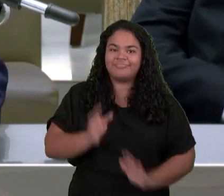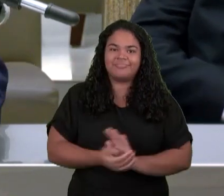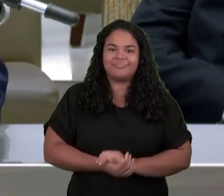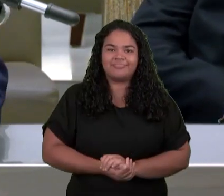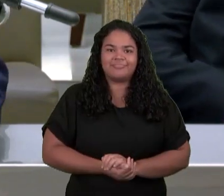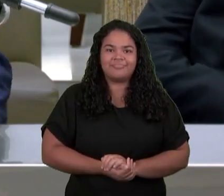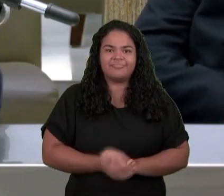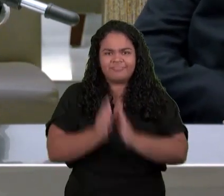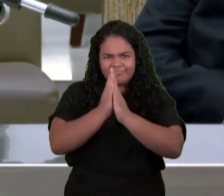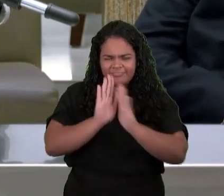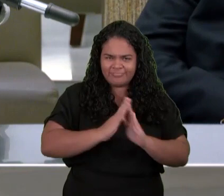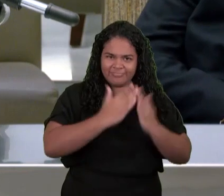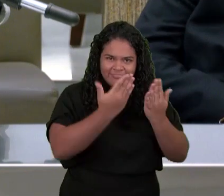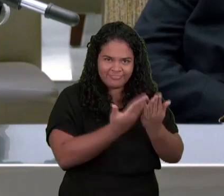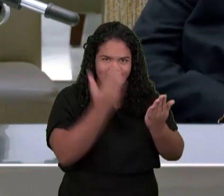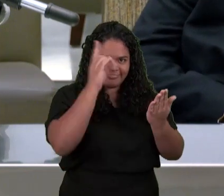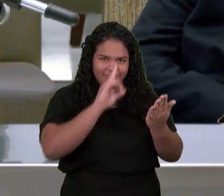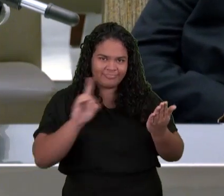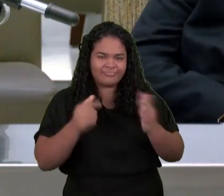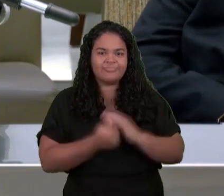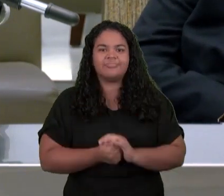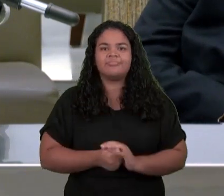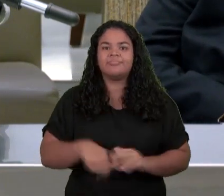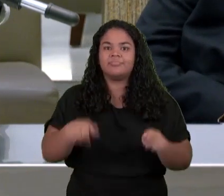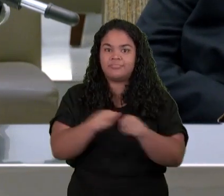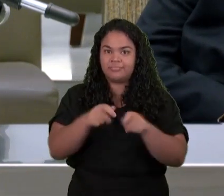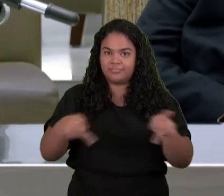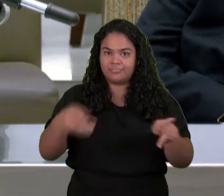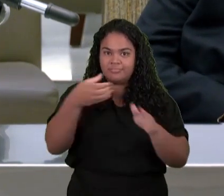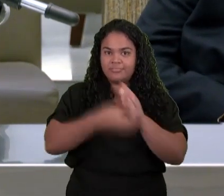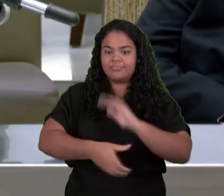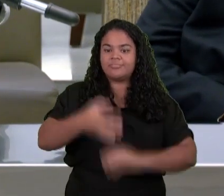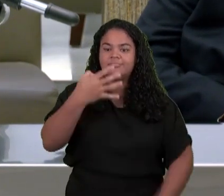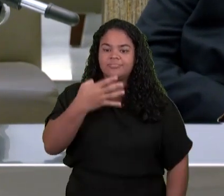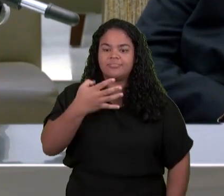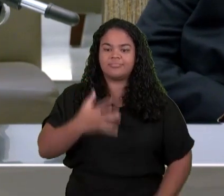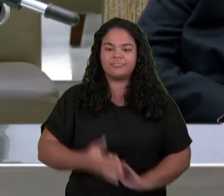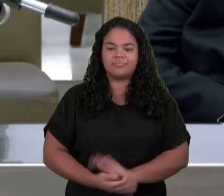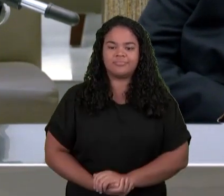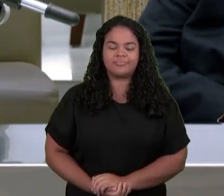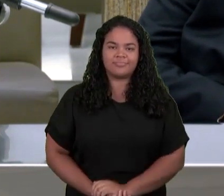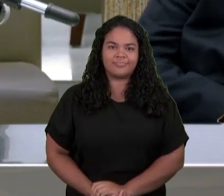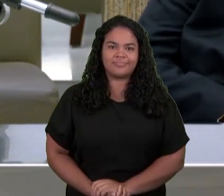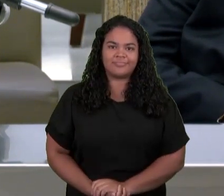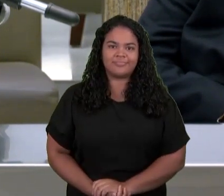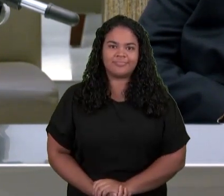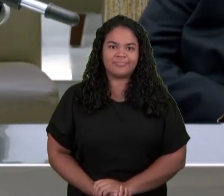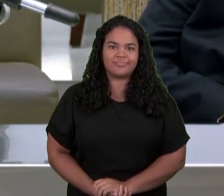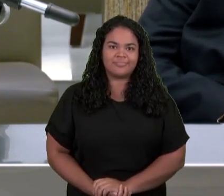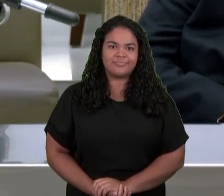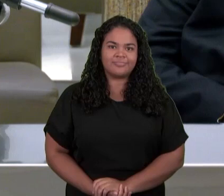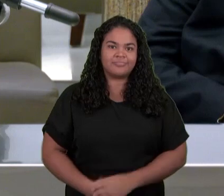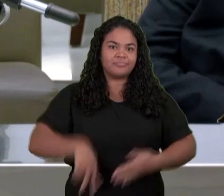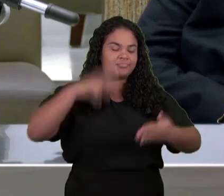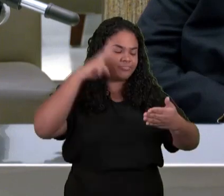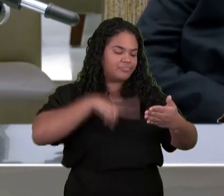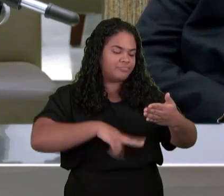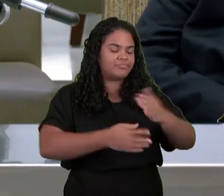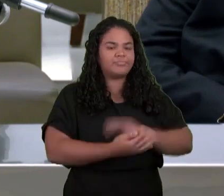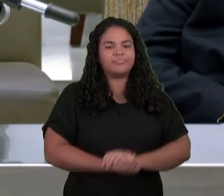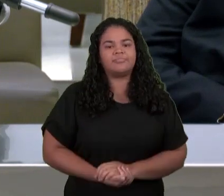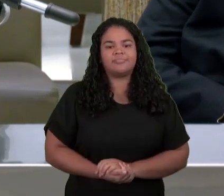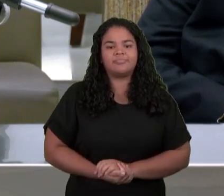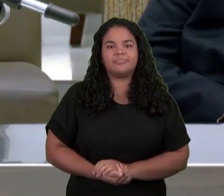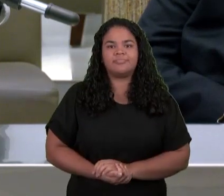a Bíblia, por favor Dizendo o seguinte Depois destas coisas Olhei E eis